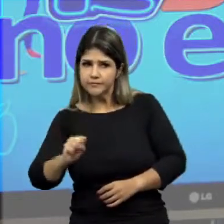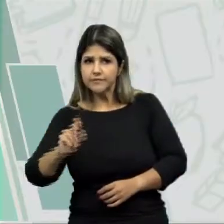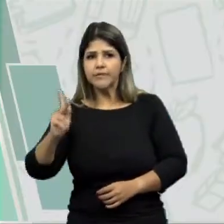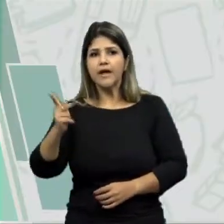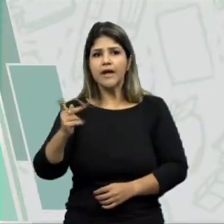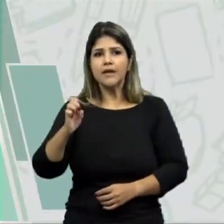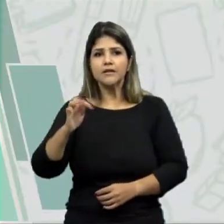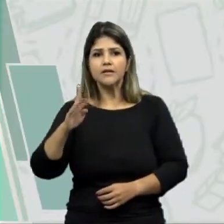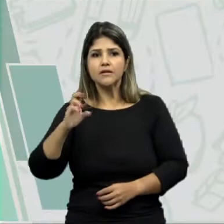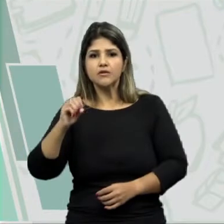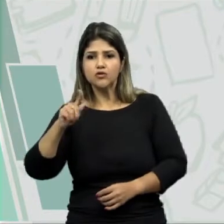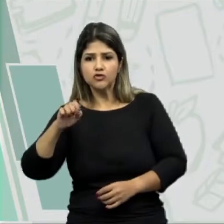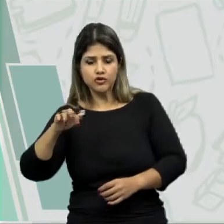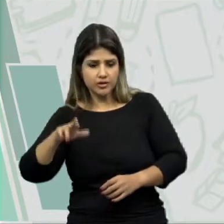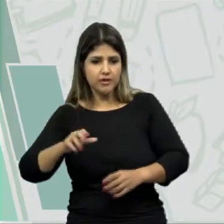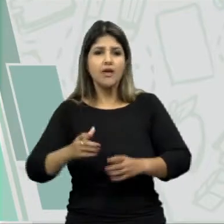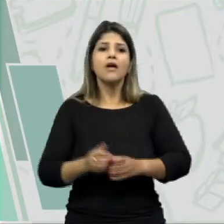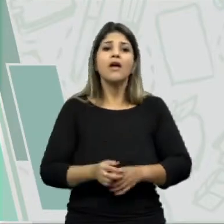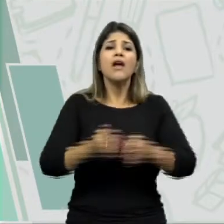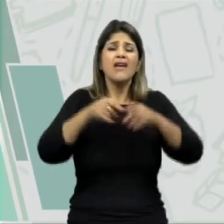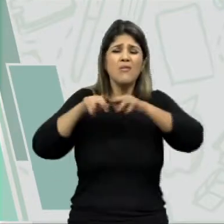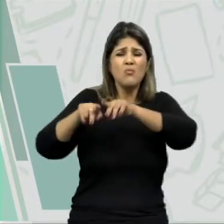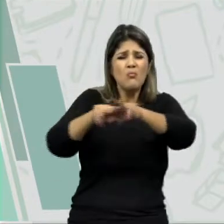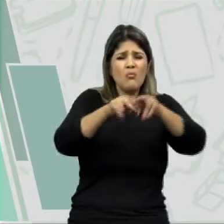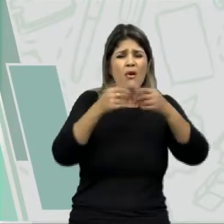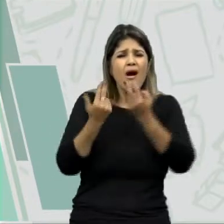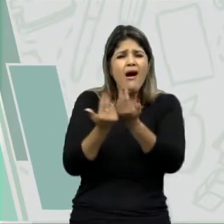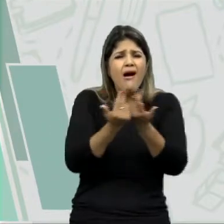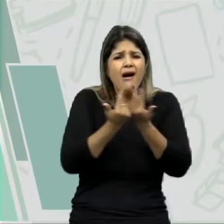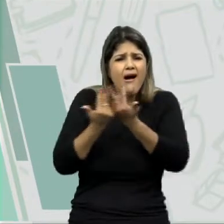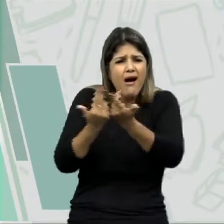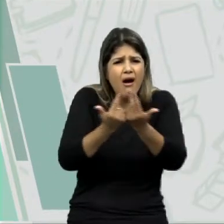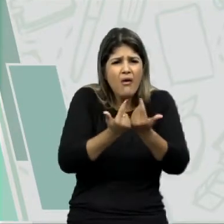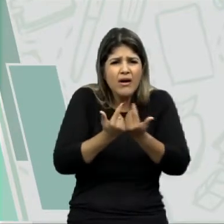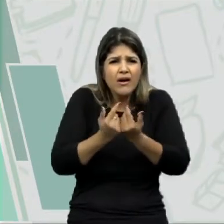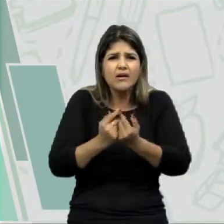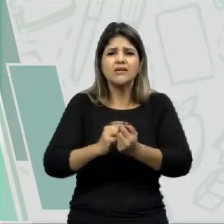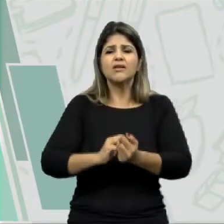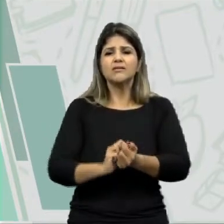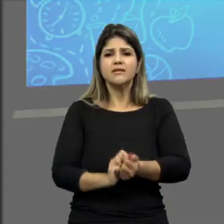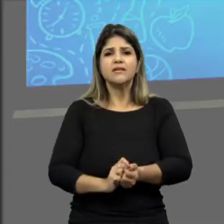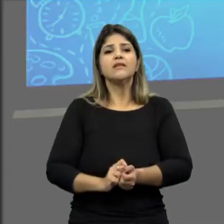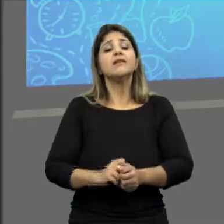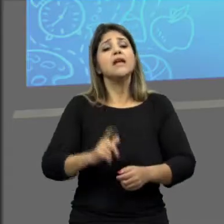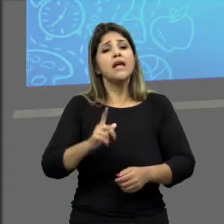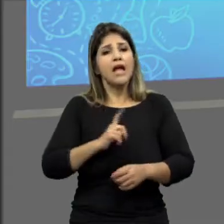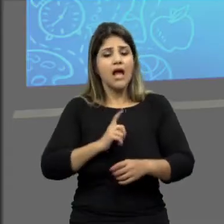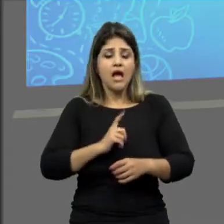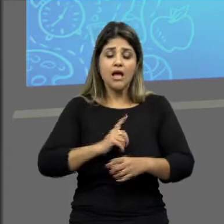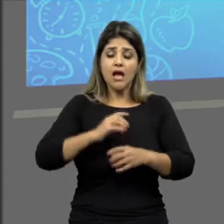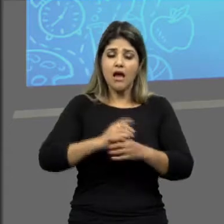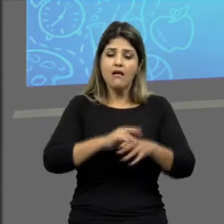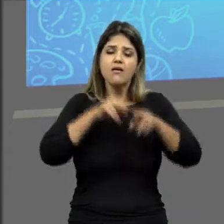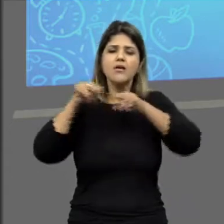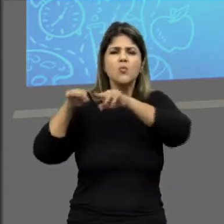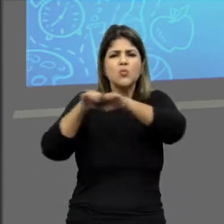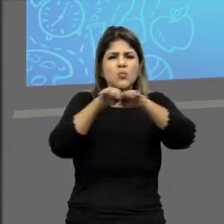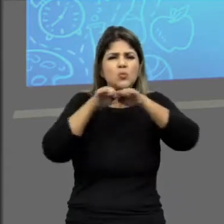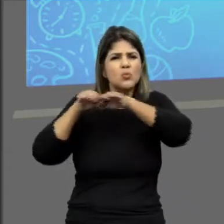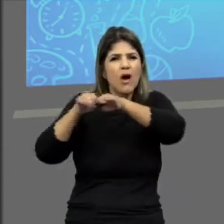Heterogêneas. Cadeia homogênea é uma cadeia que só tem carbono e hidrogênio, só. Isso, pessoal, é uma cadeia